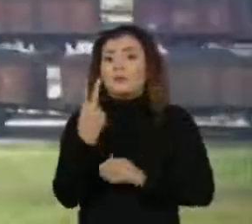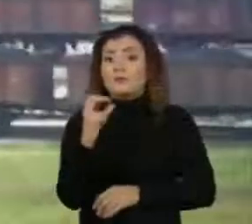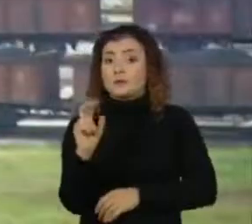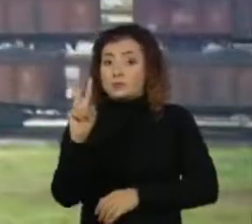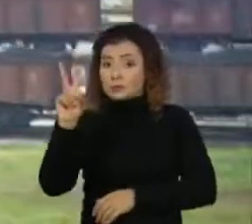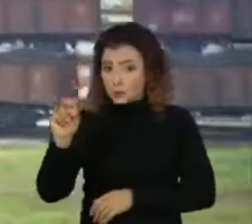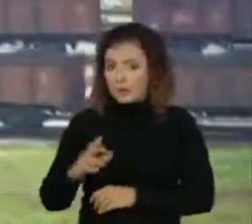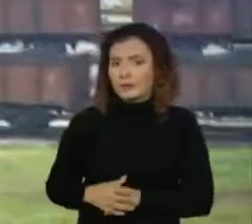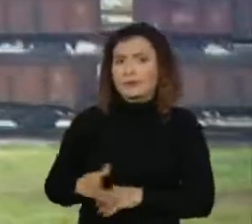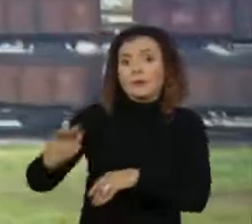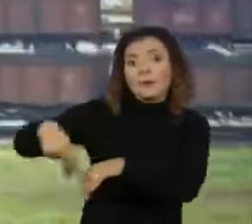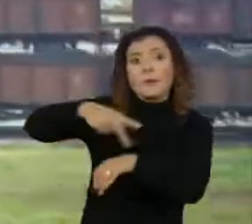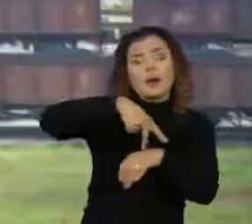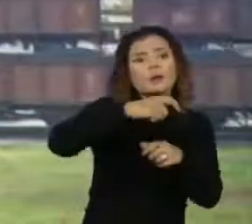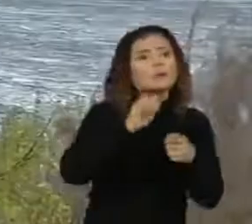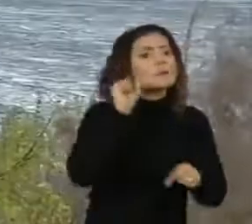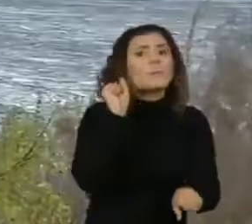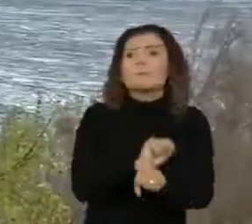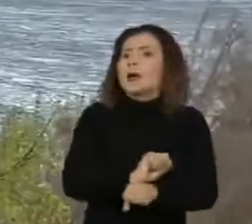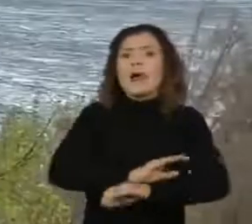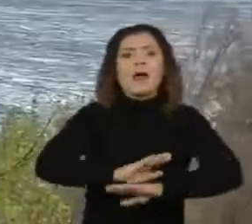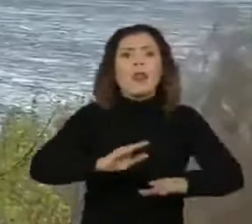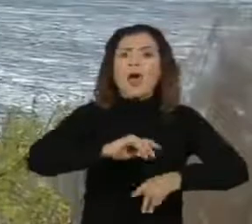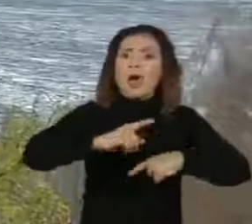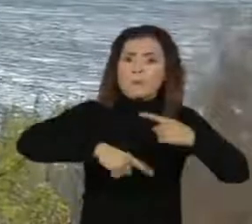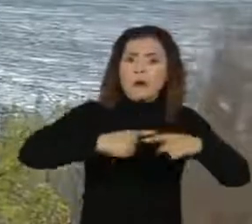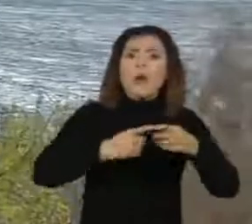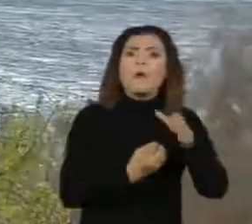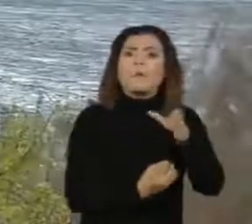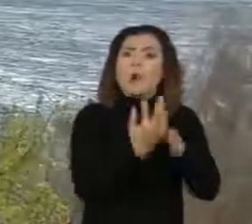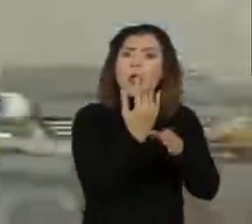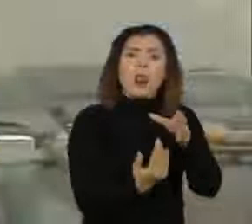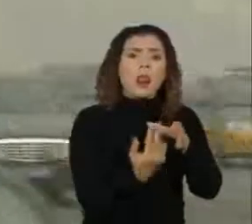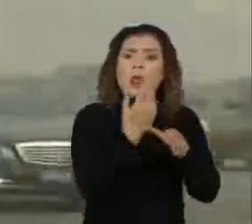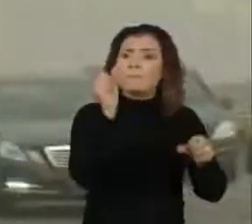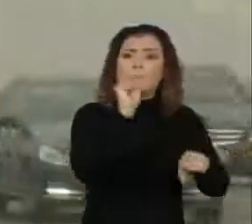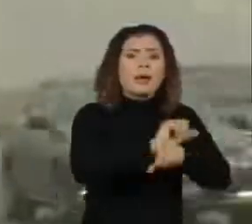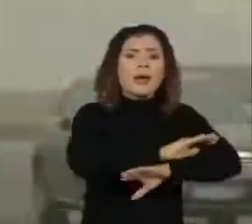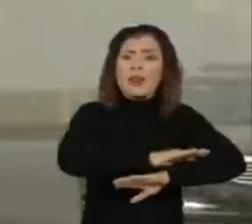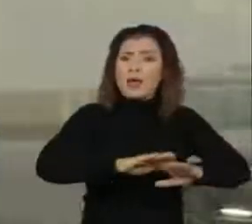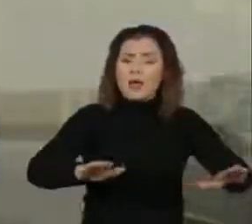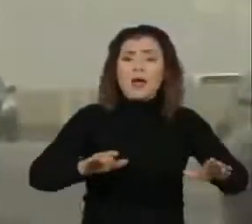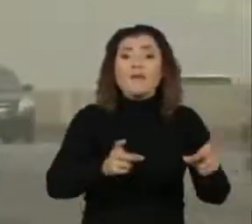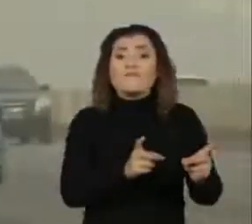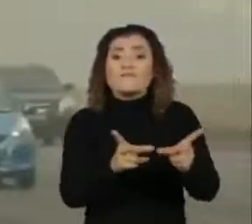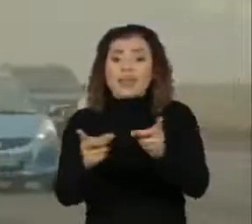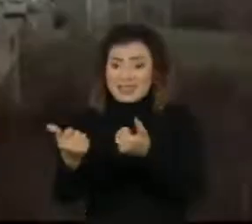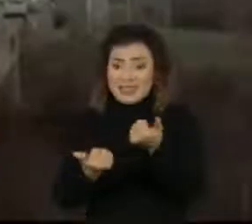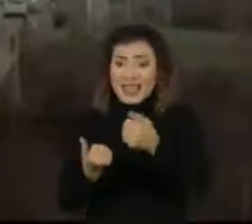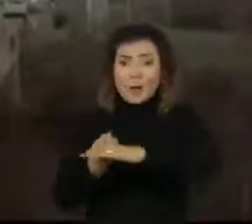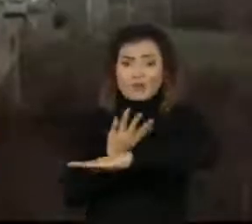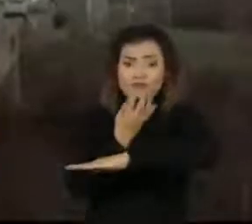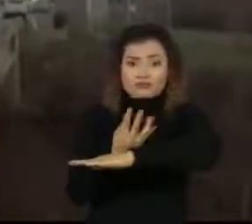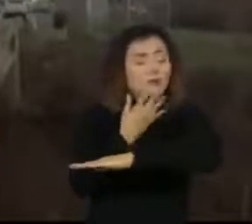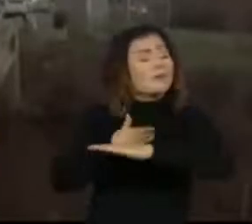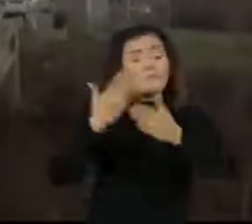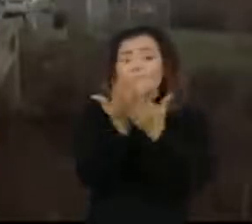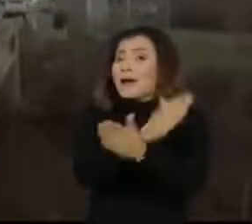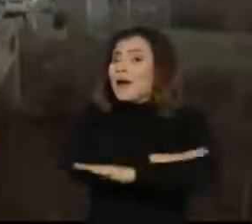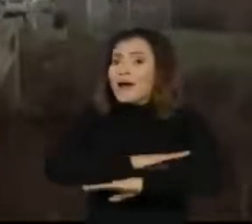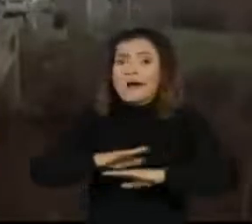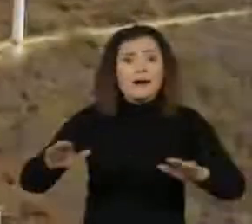Os países teriam que parar de construir novas usinas a carvão imediatamente, banir a venda de veículos movidos a gasolina até